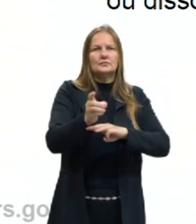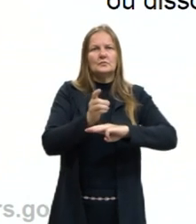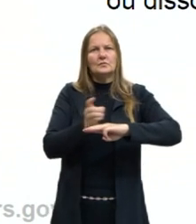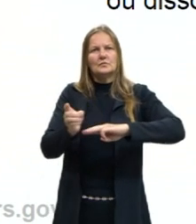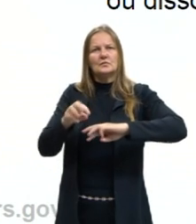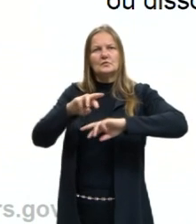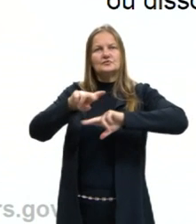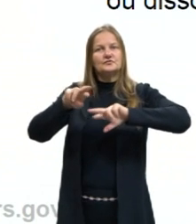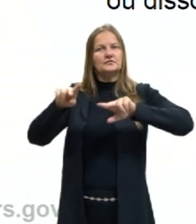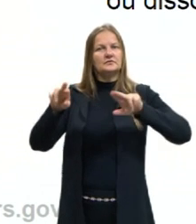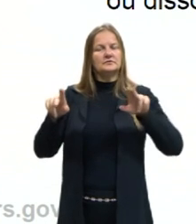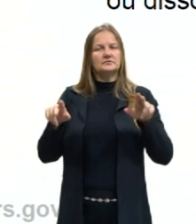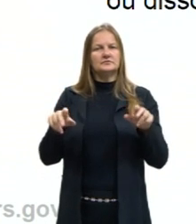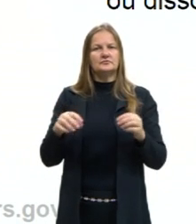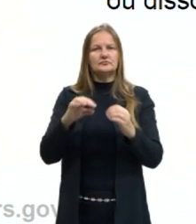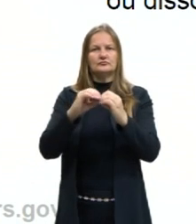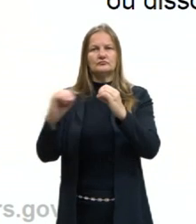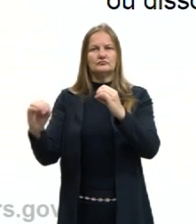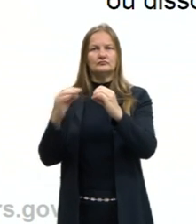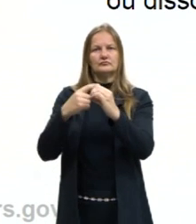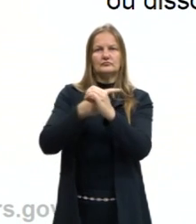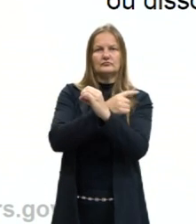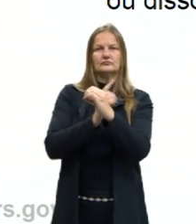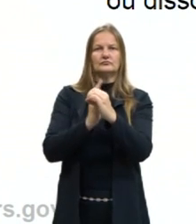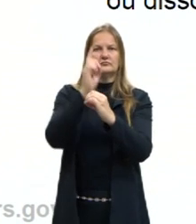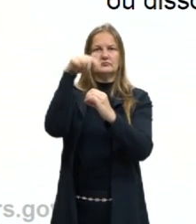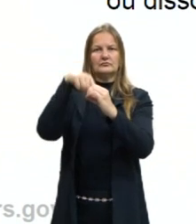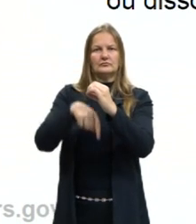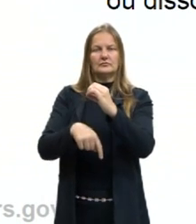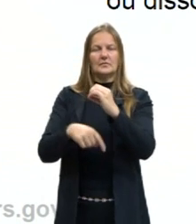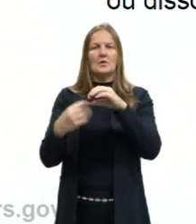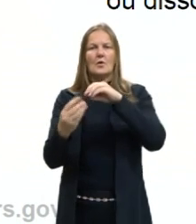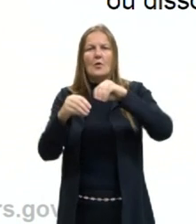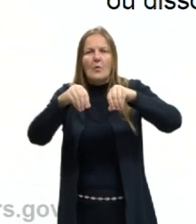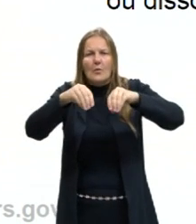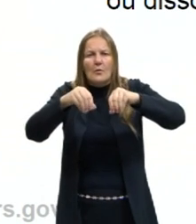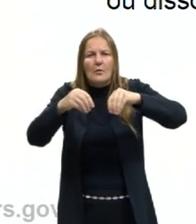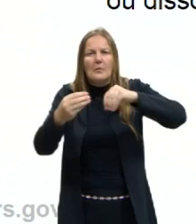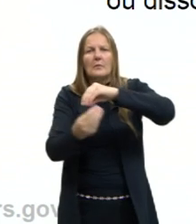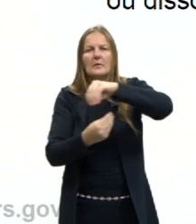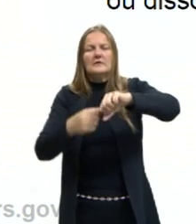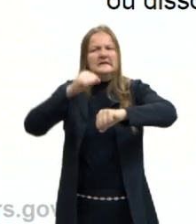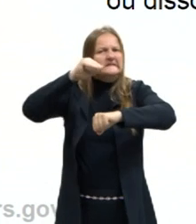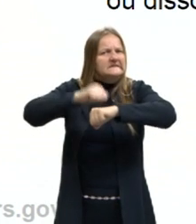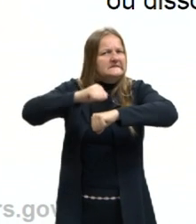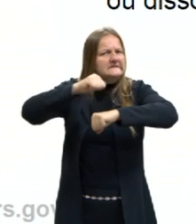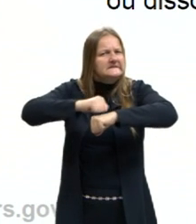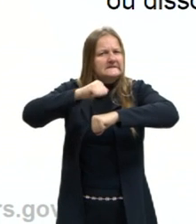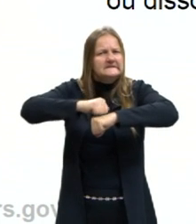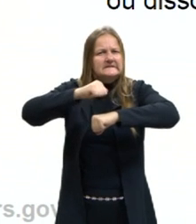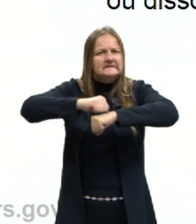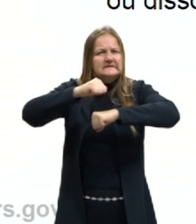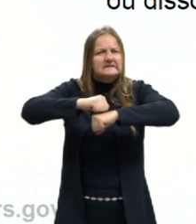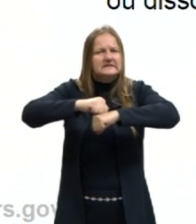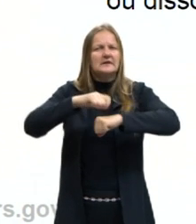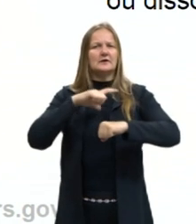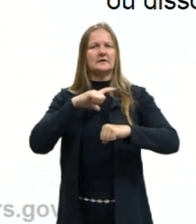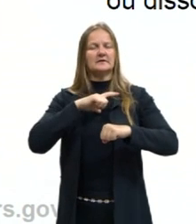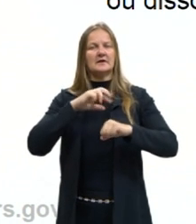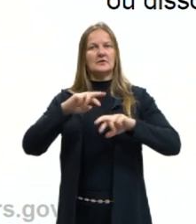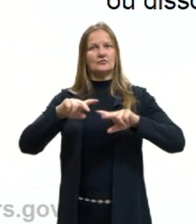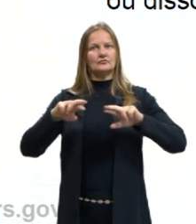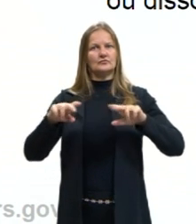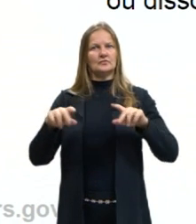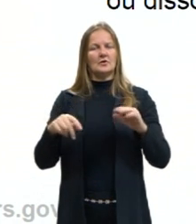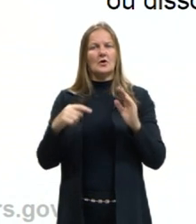Esses elementos formados, os compostos formados, eles são materiais muito duros. E tem altos